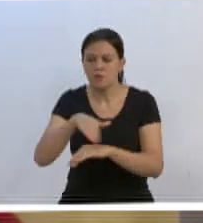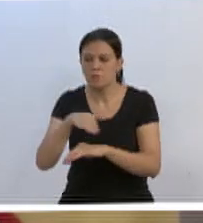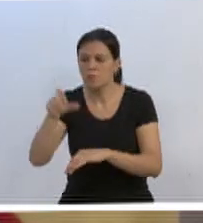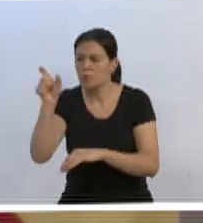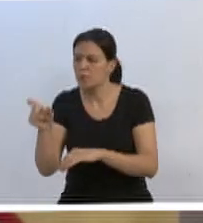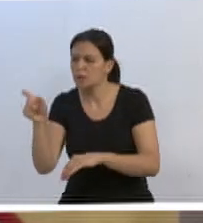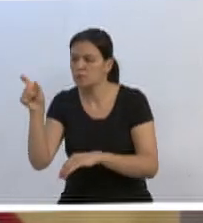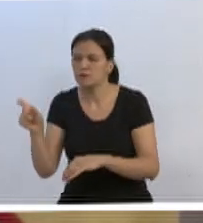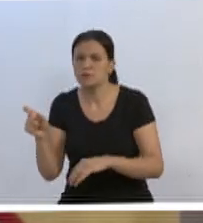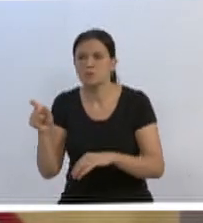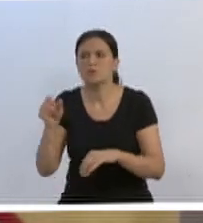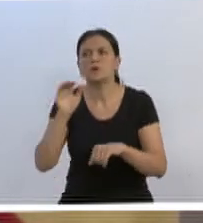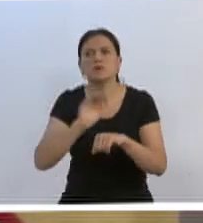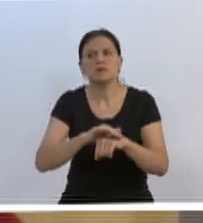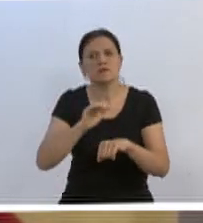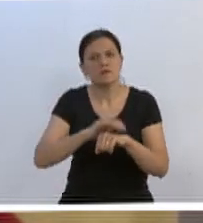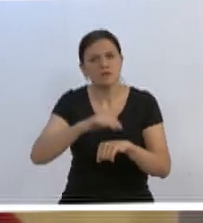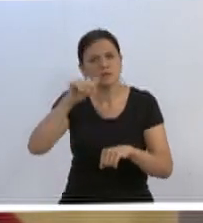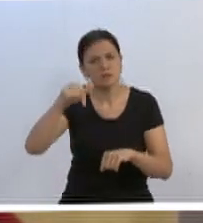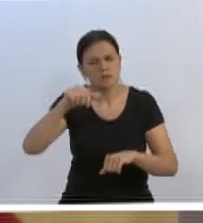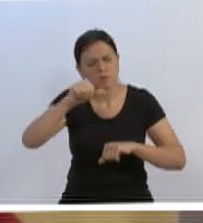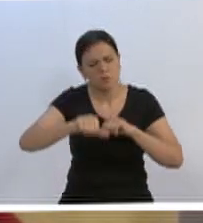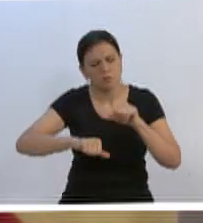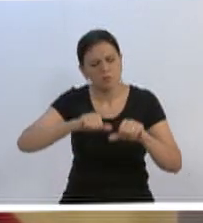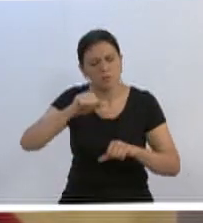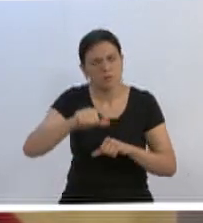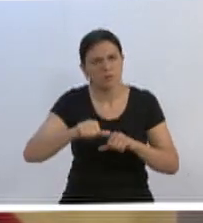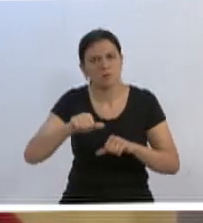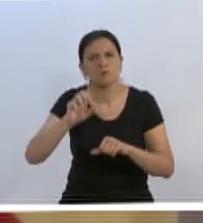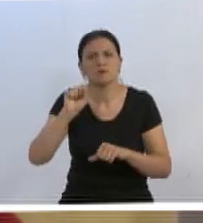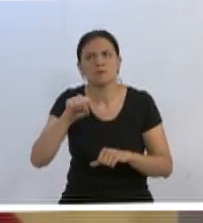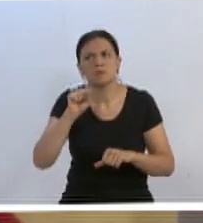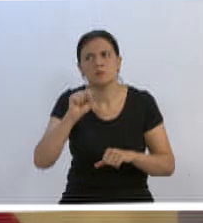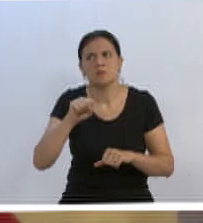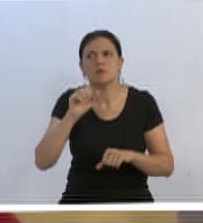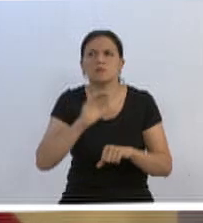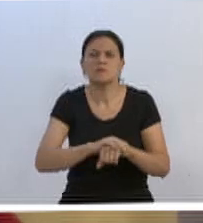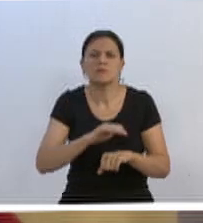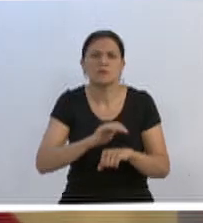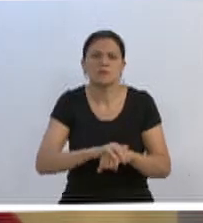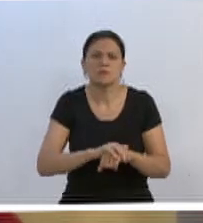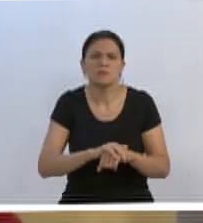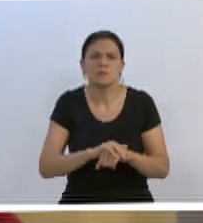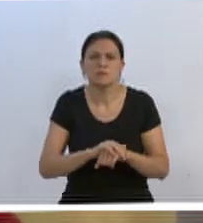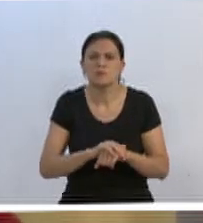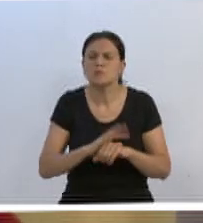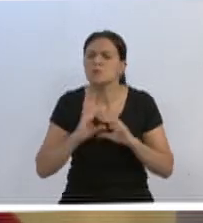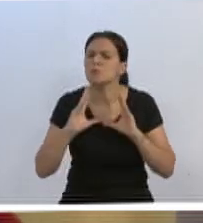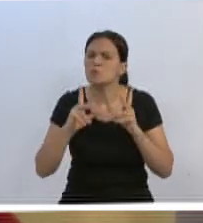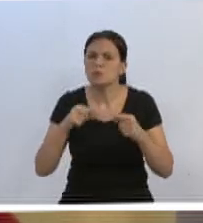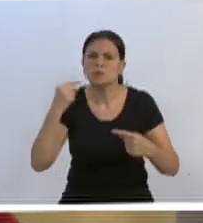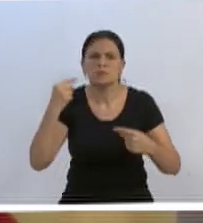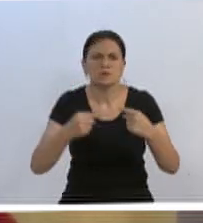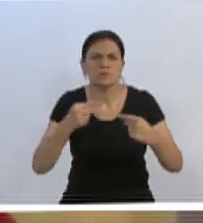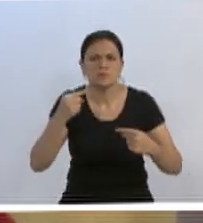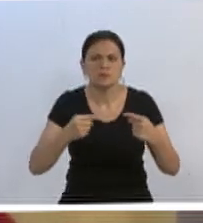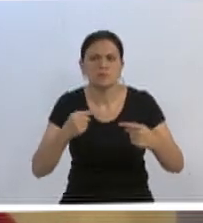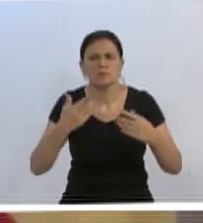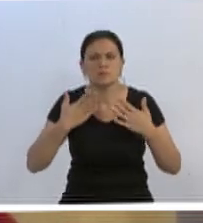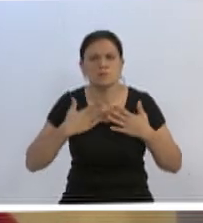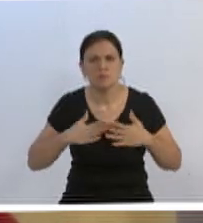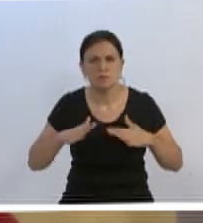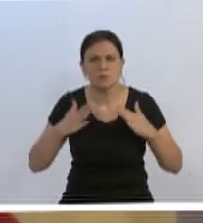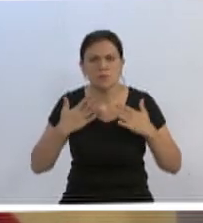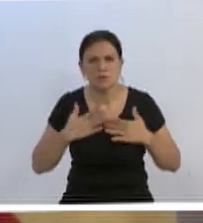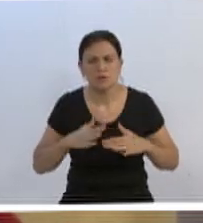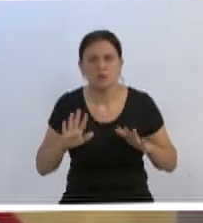aqui nesta casa algumas modificações e algumas transformações. Faremos, e temos que fazer todos os debates possíveis de forma cautelosa,